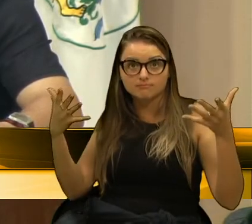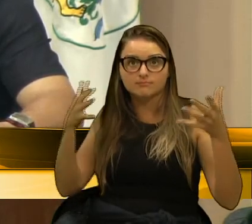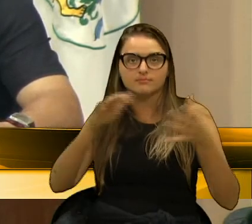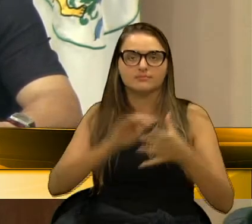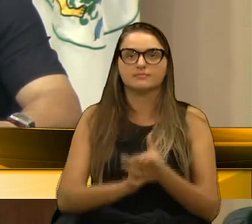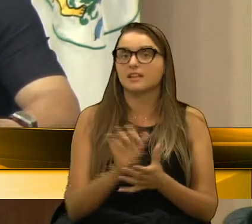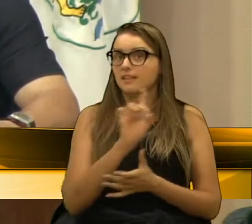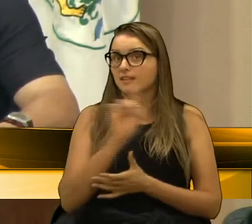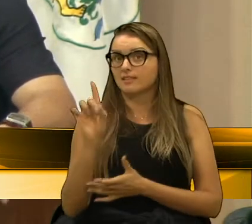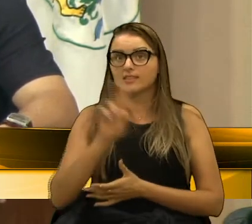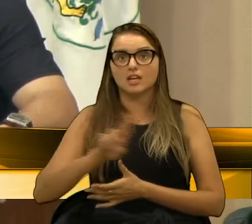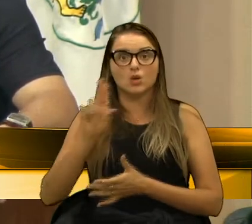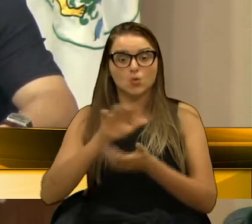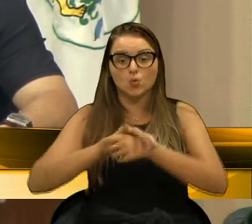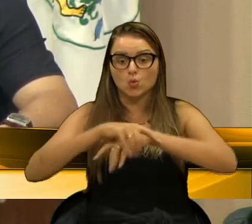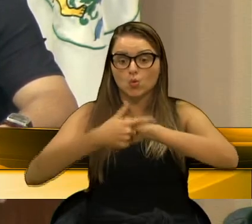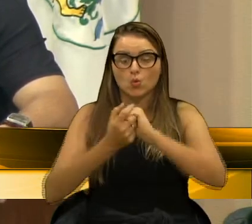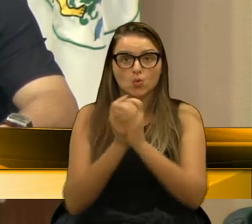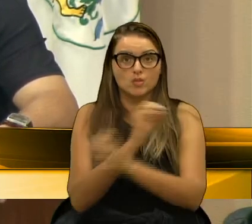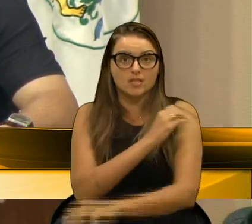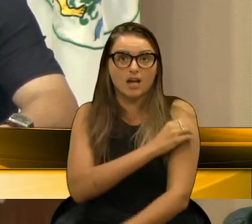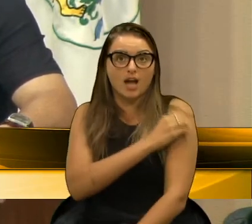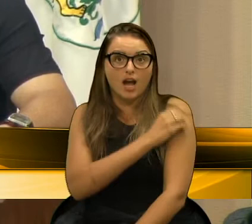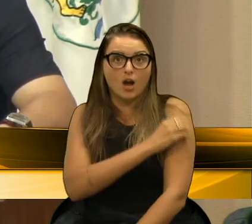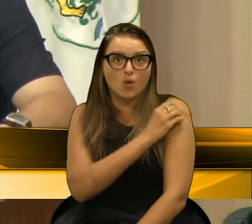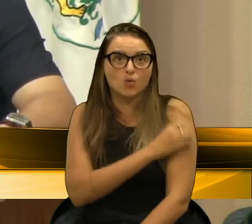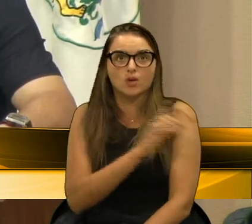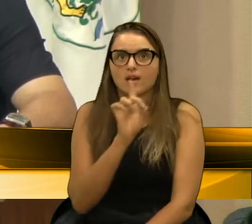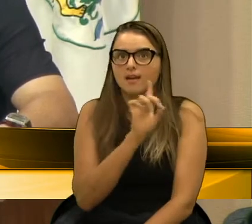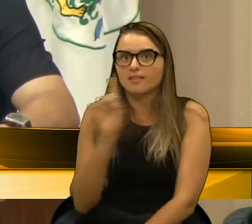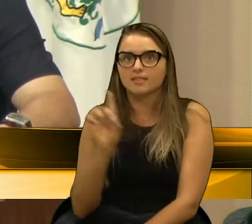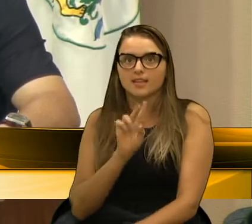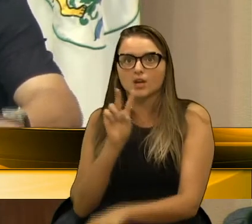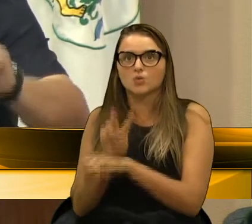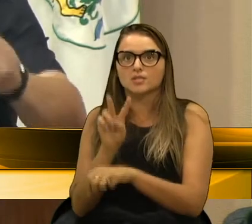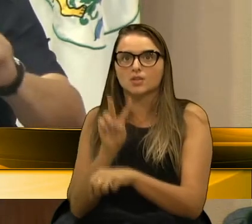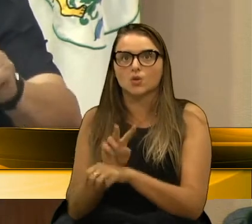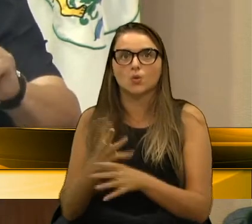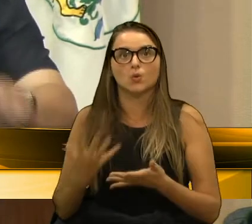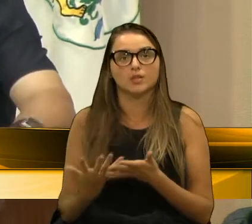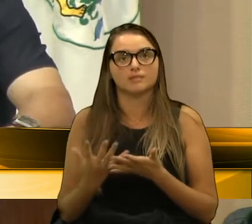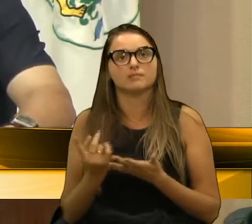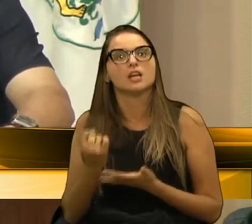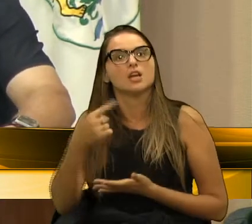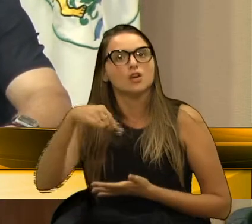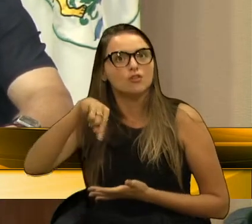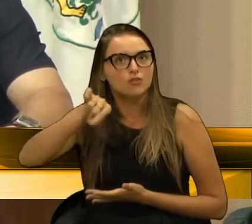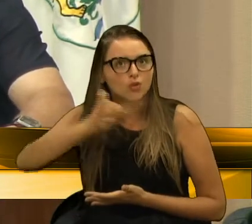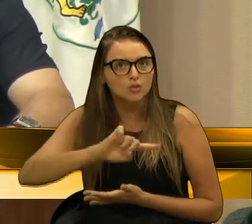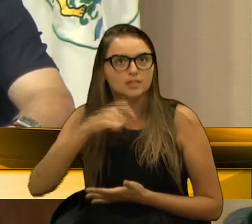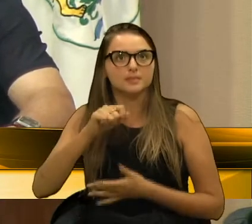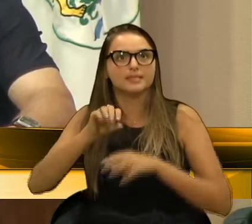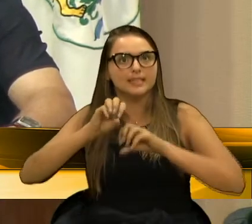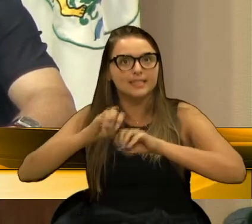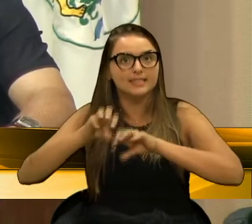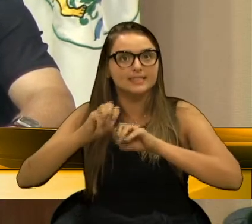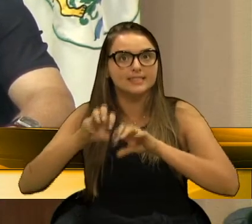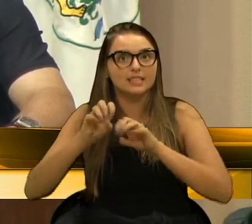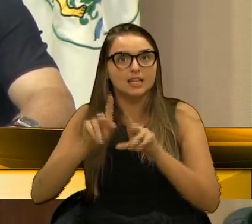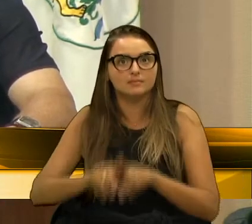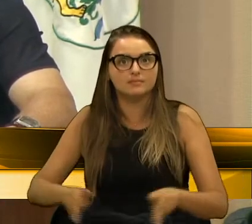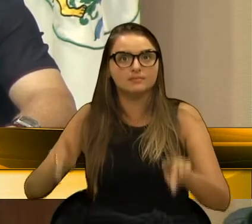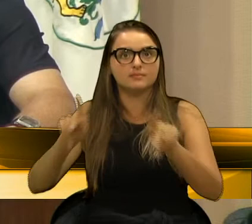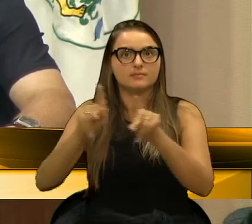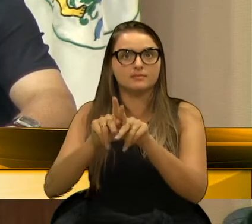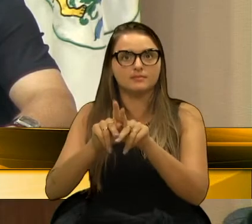não usa álcool, não se cuida. Vocês têm que ir lá ensinar o povo de vocês a se cuidar e não